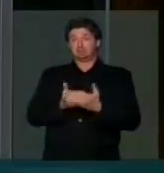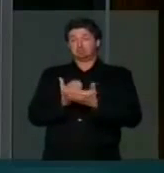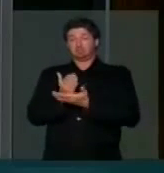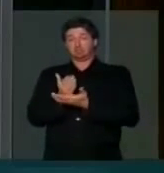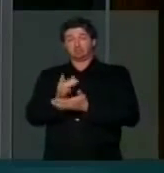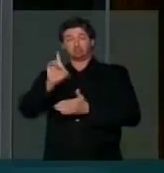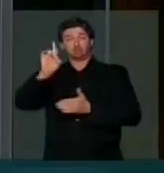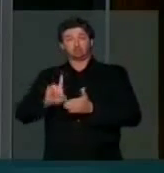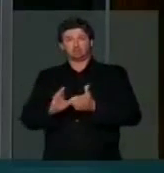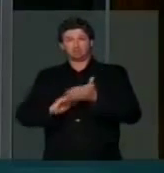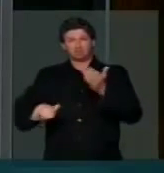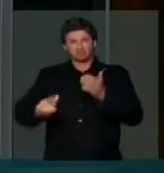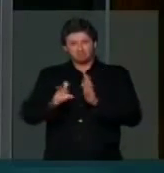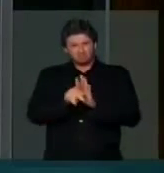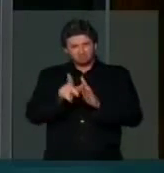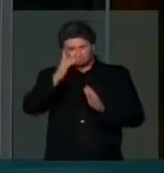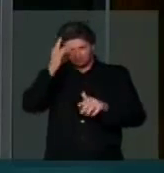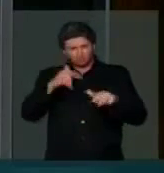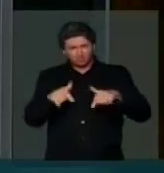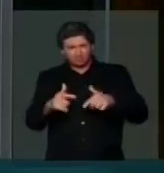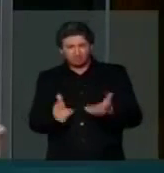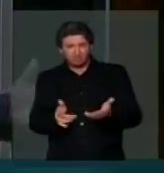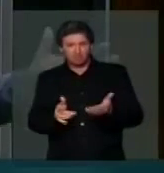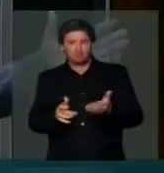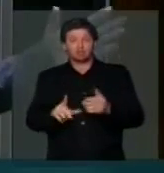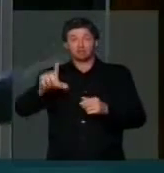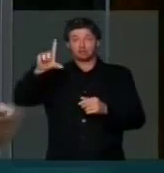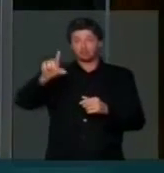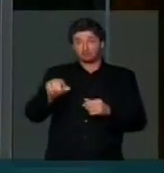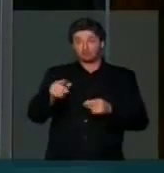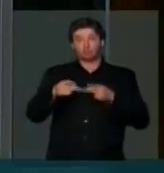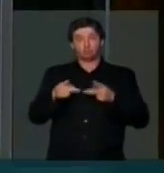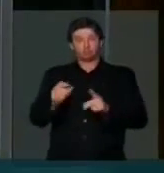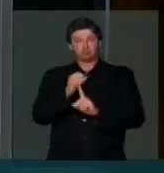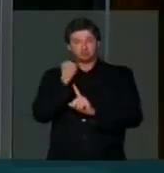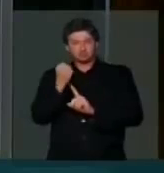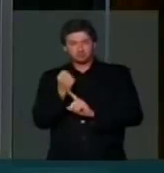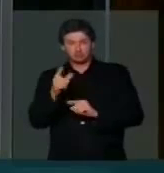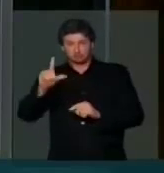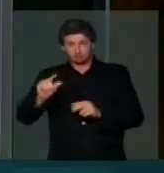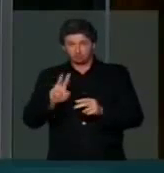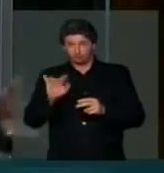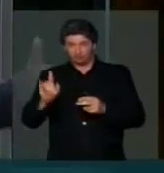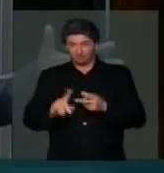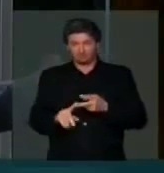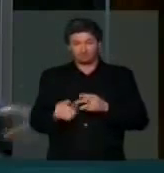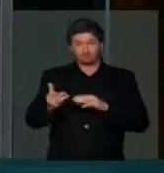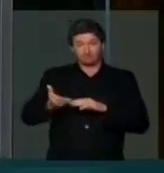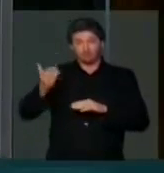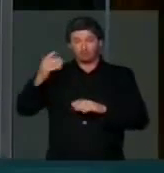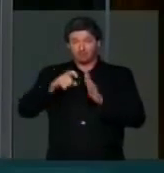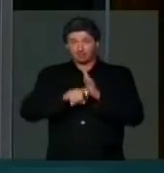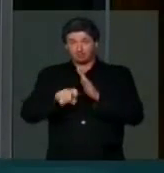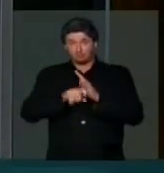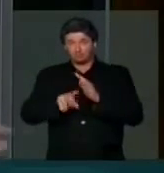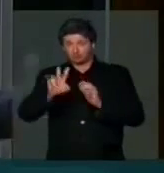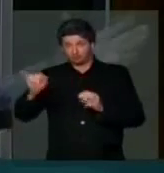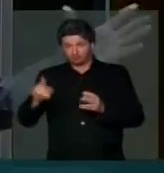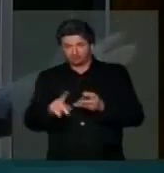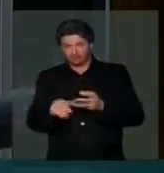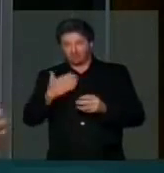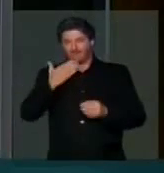tirar direito dos trabalhadores, reduzir os projetos sociais, aumentar impostos,